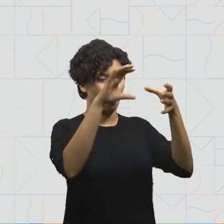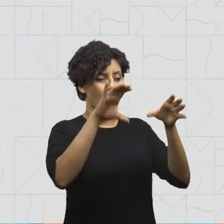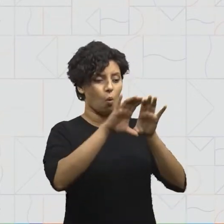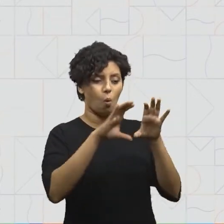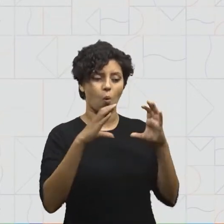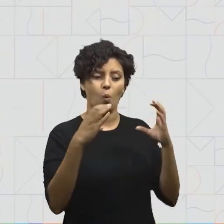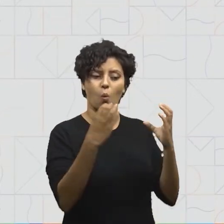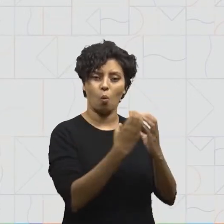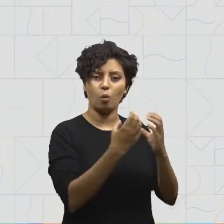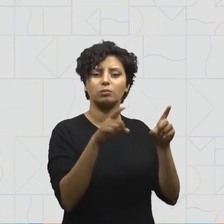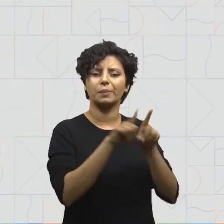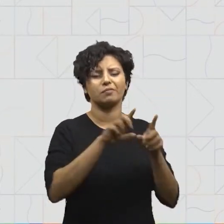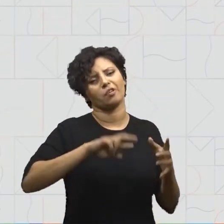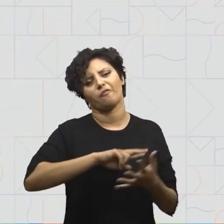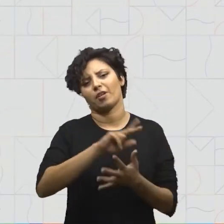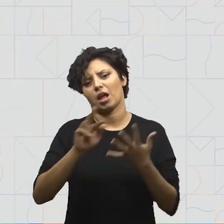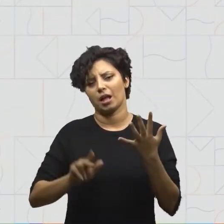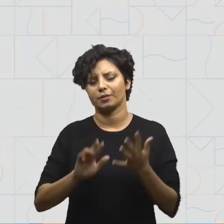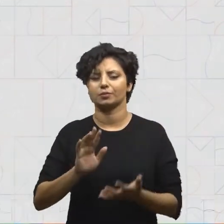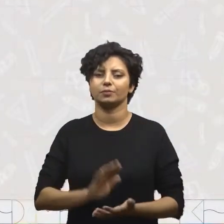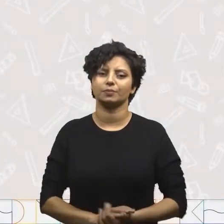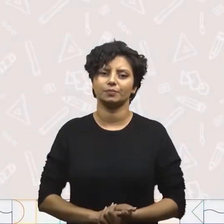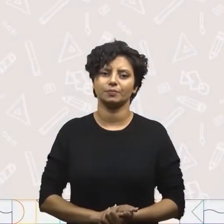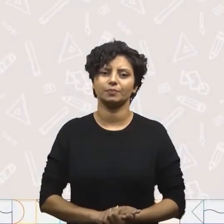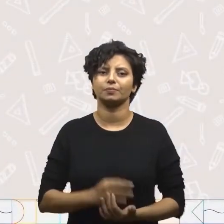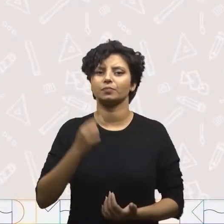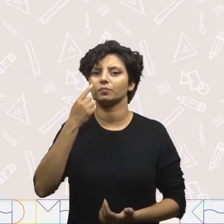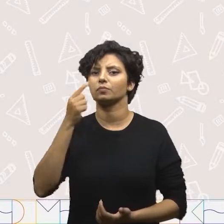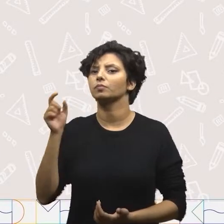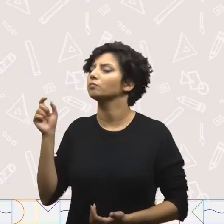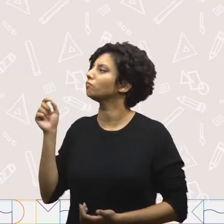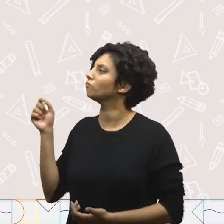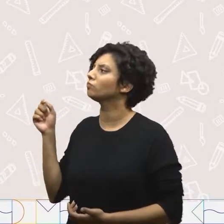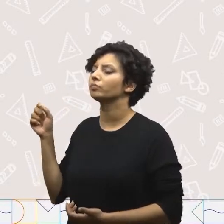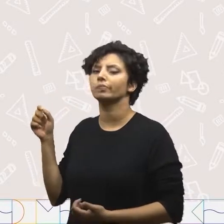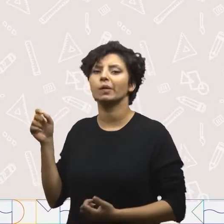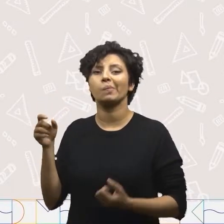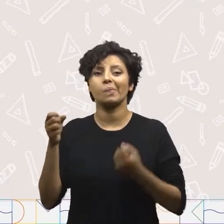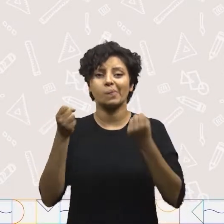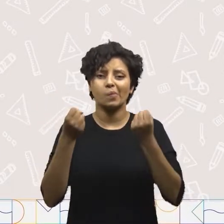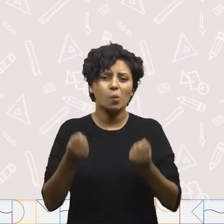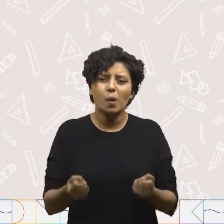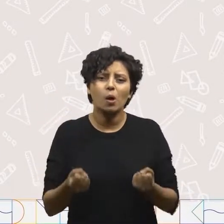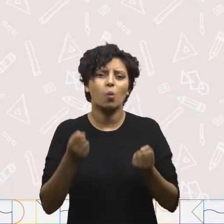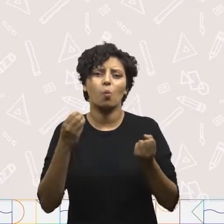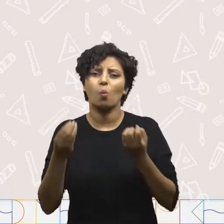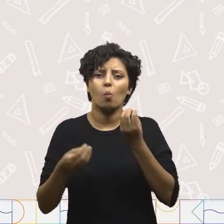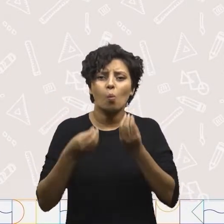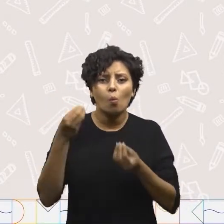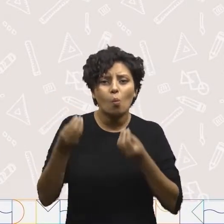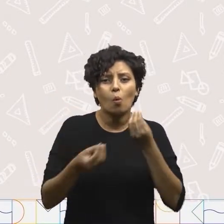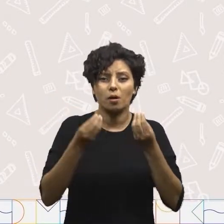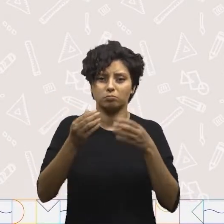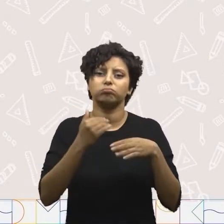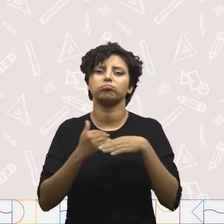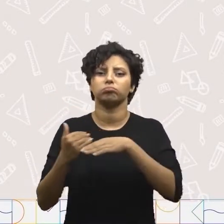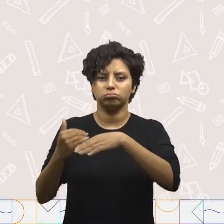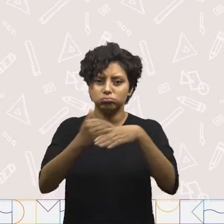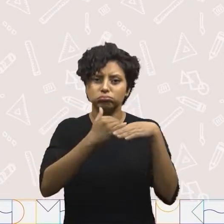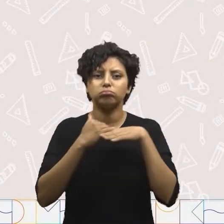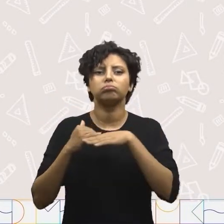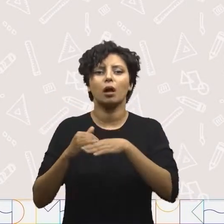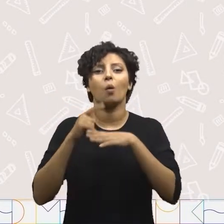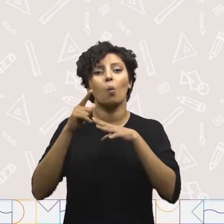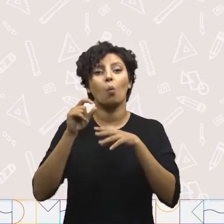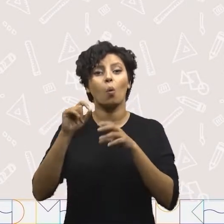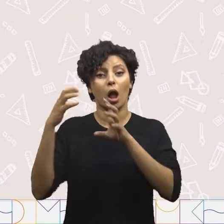embalagens, entre outros. A unidade de medida de massa é uma unidade padronizada